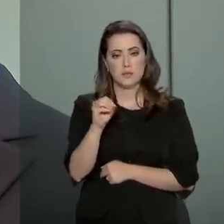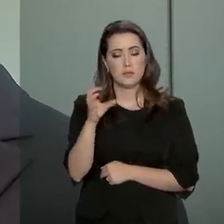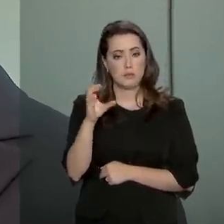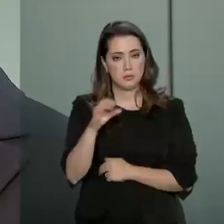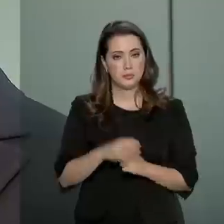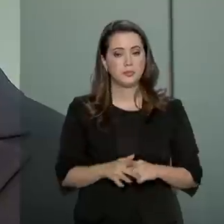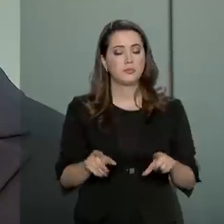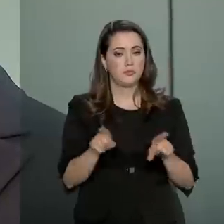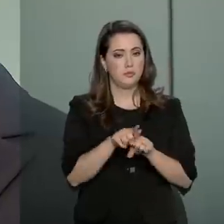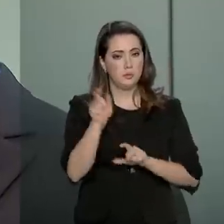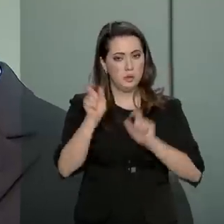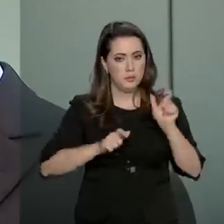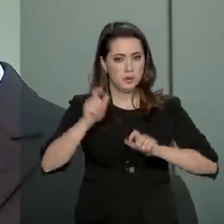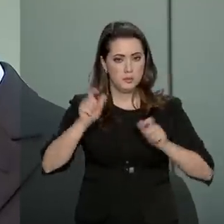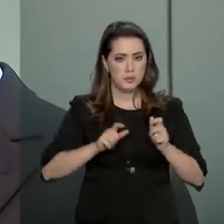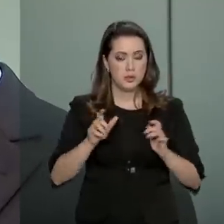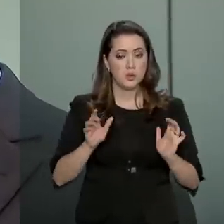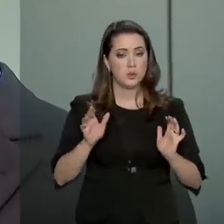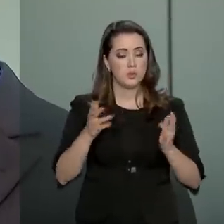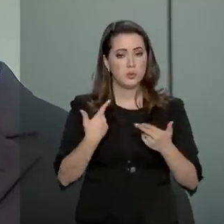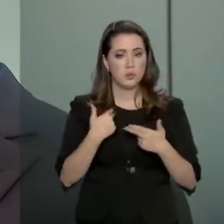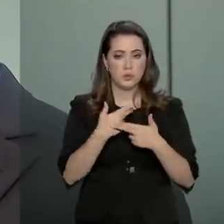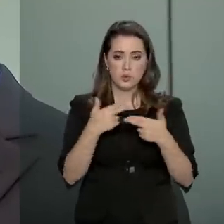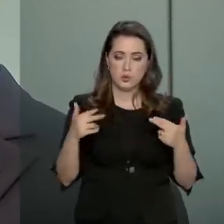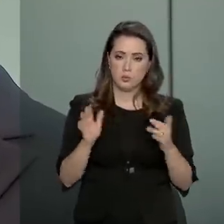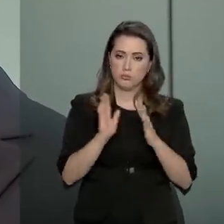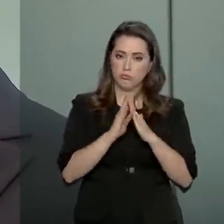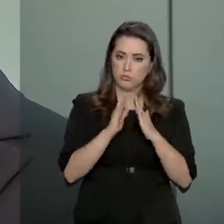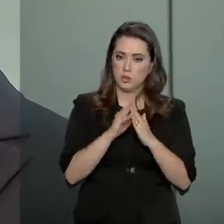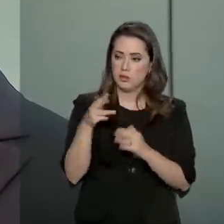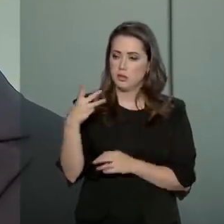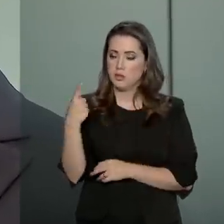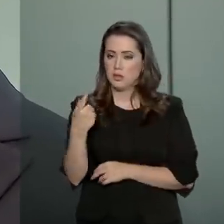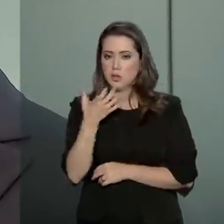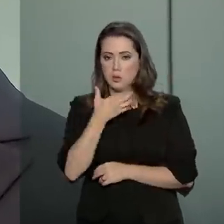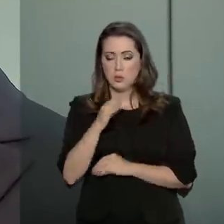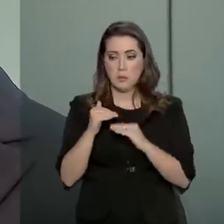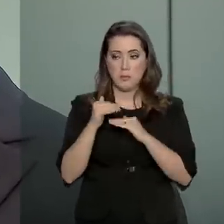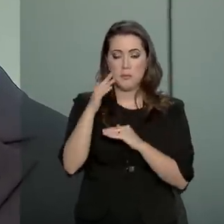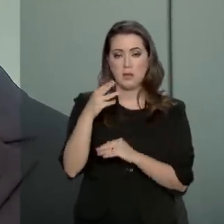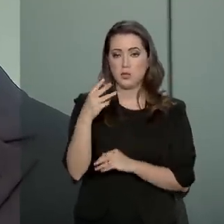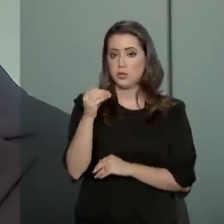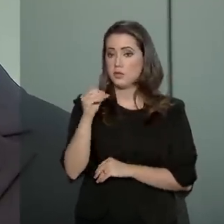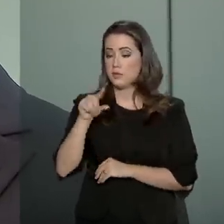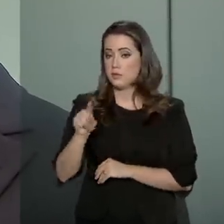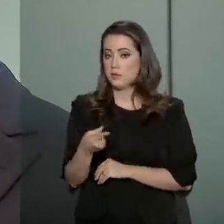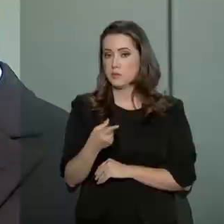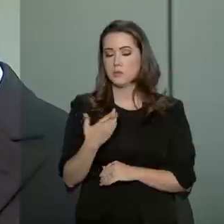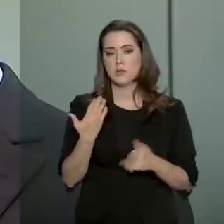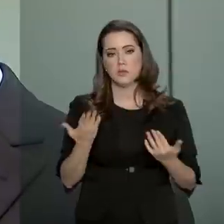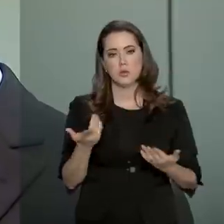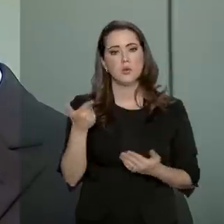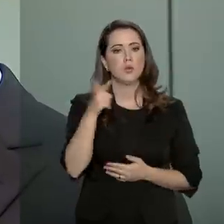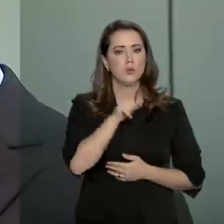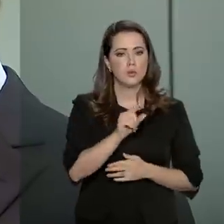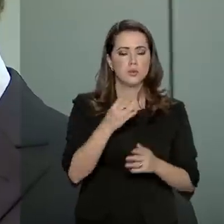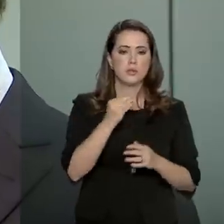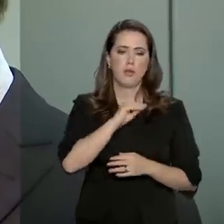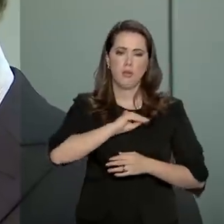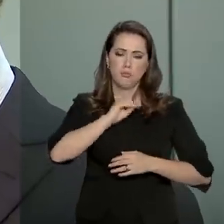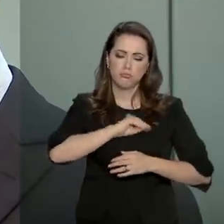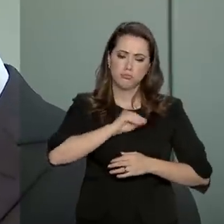Também aqueles que tinham patrimônio em 31 de dezembro acima de R$ 300 mil, que obtiveram